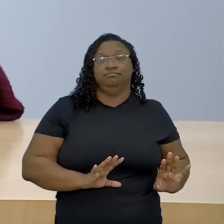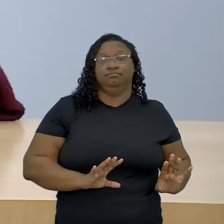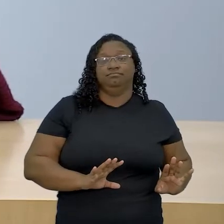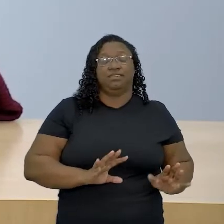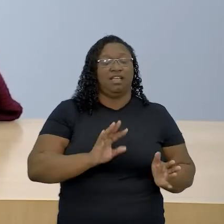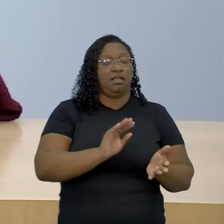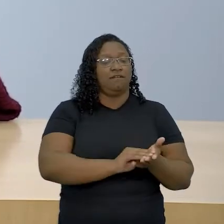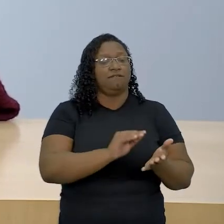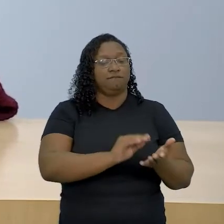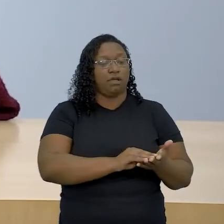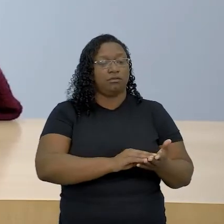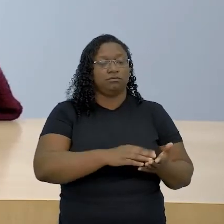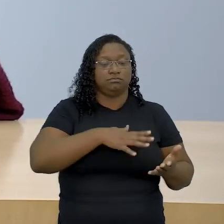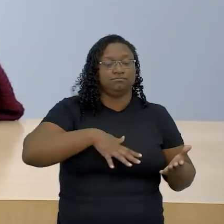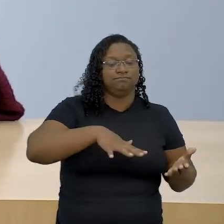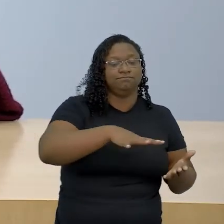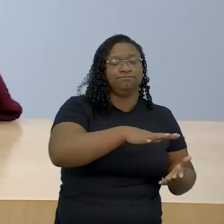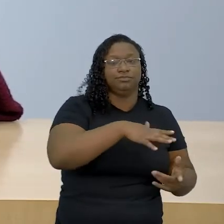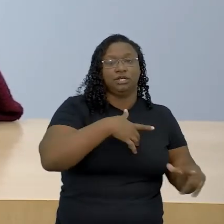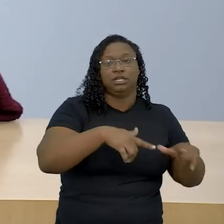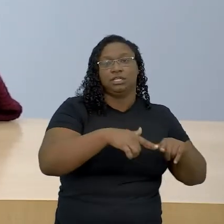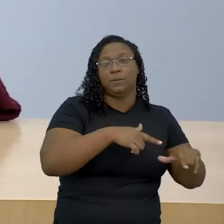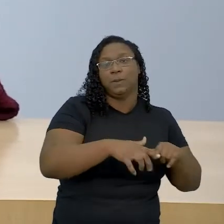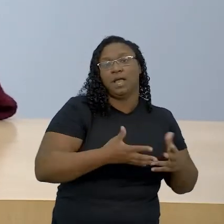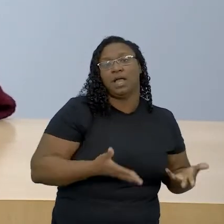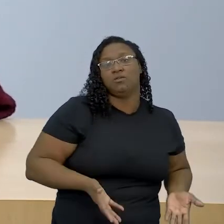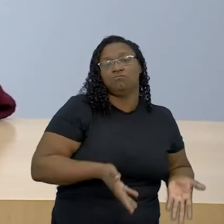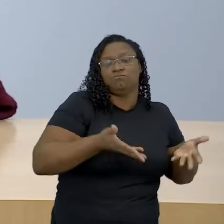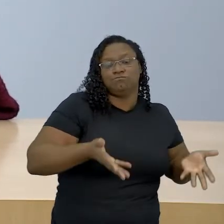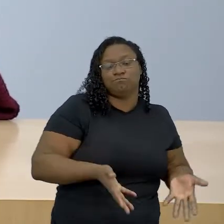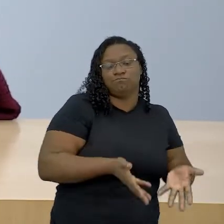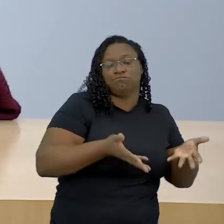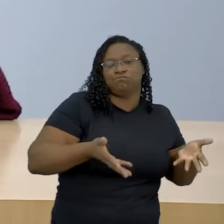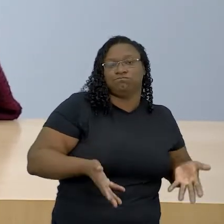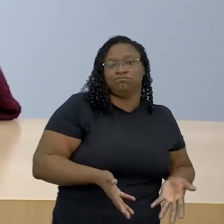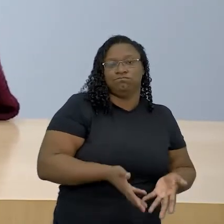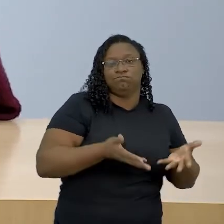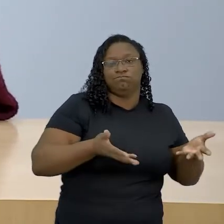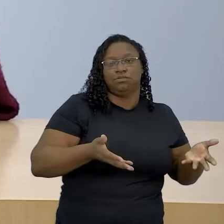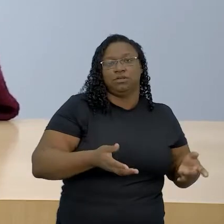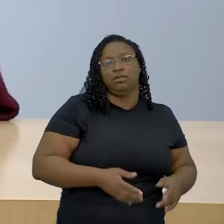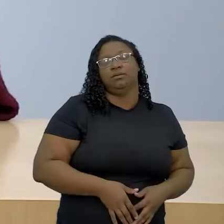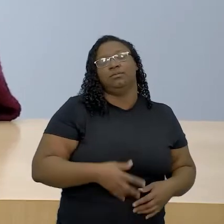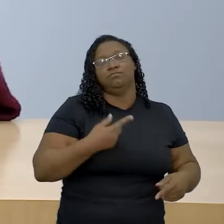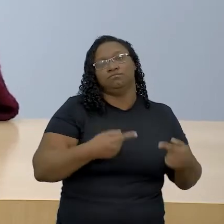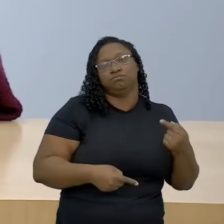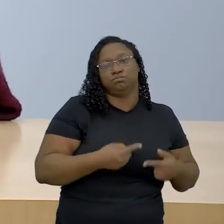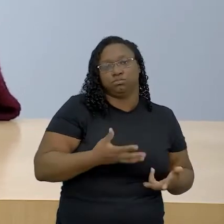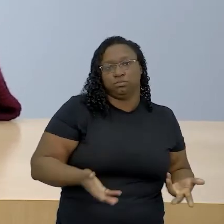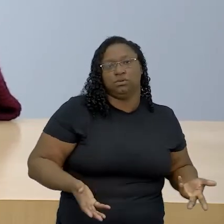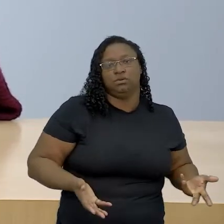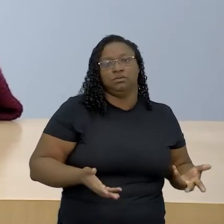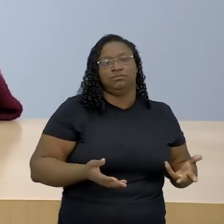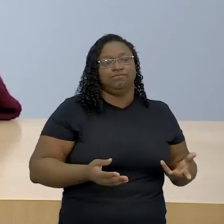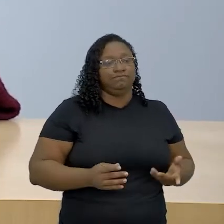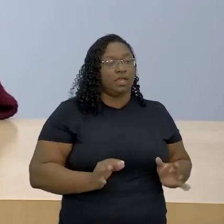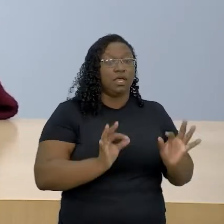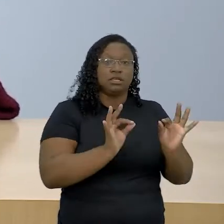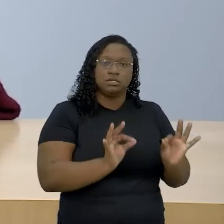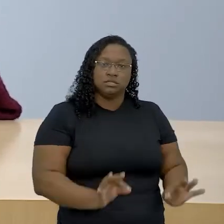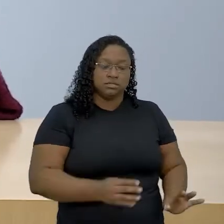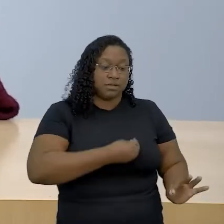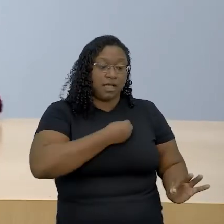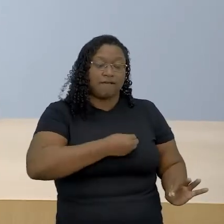de serviços públicos, pela falta de acesso a elementos absolutamente essenciais para a sobrevivência